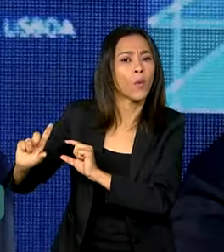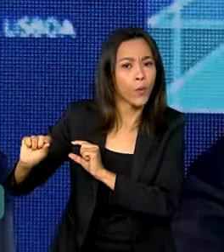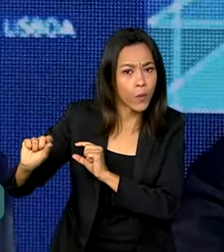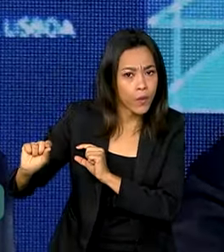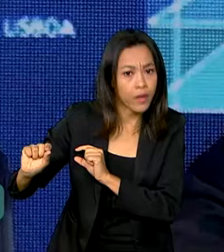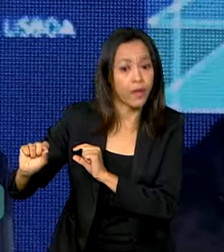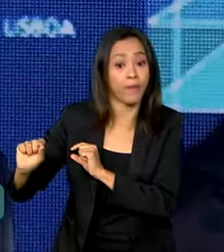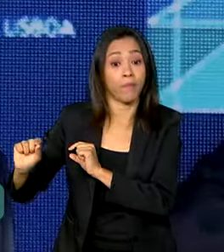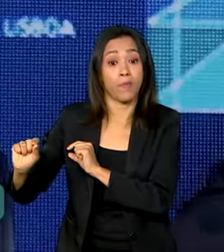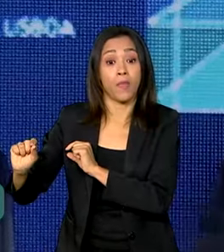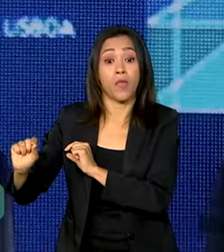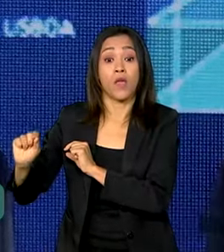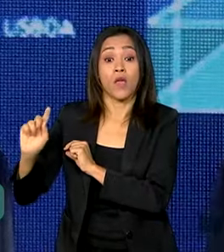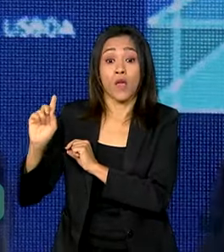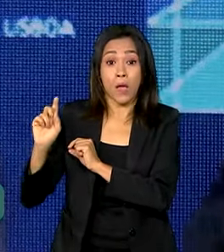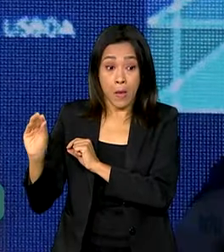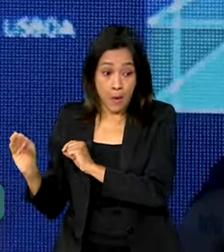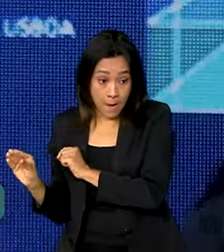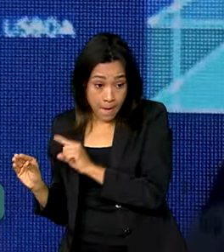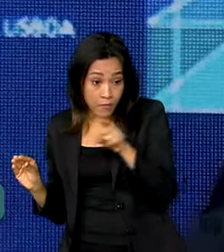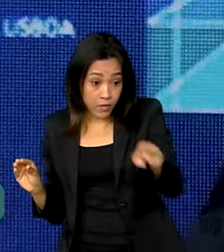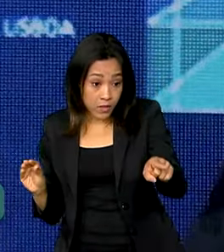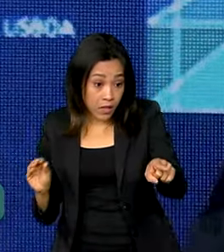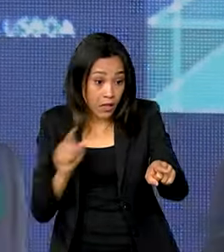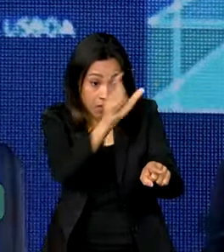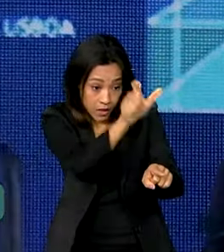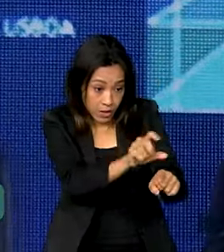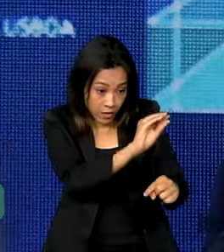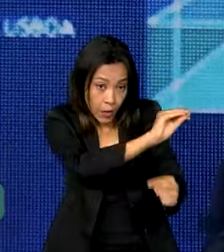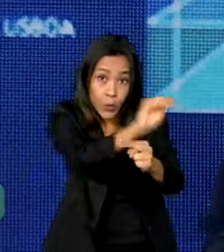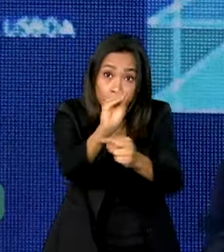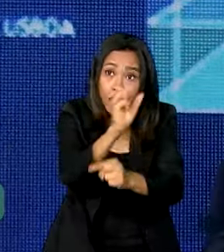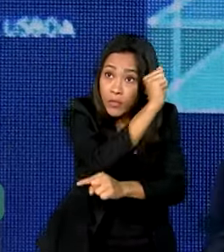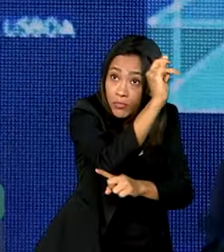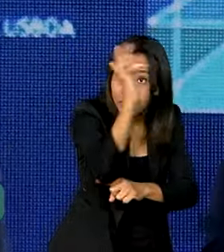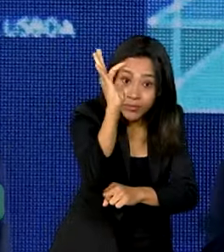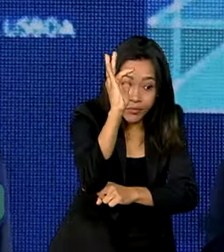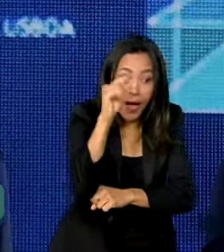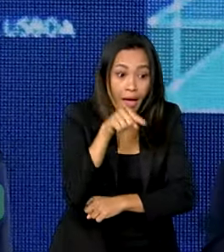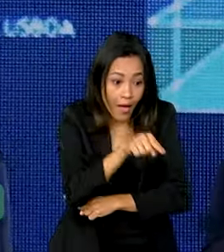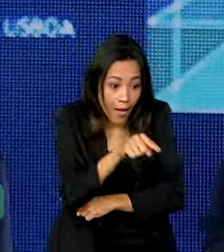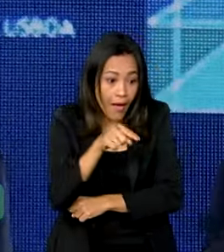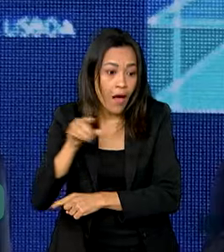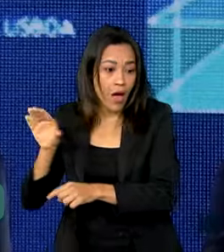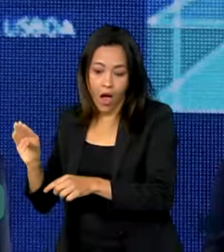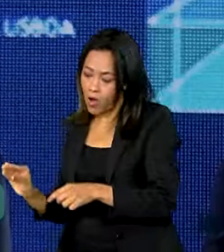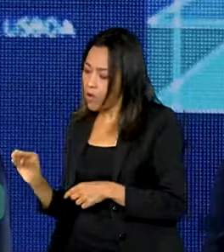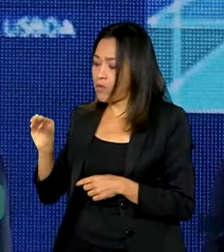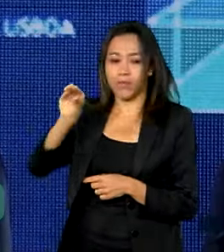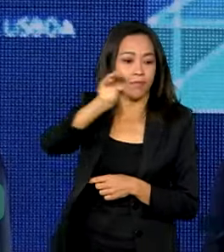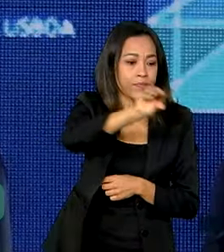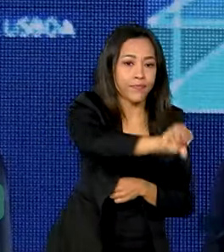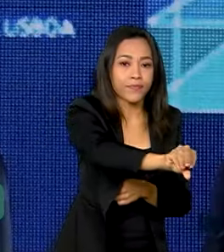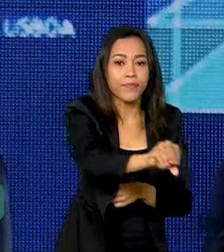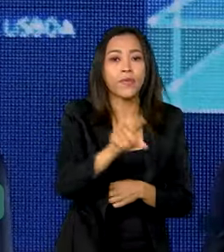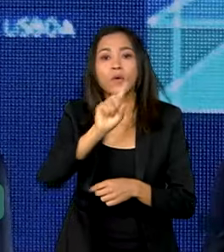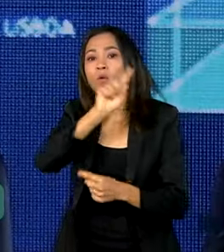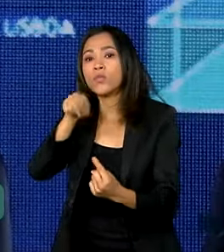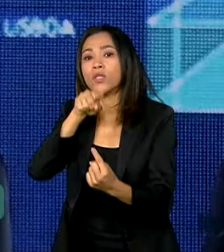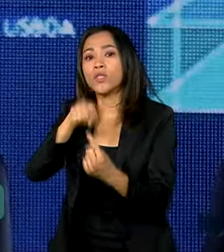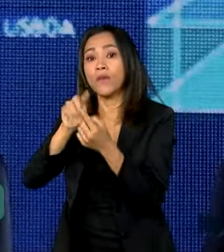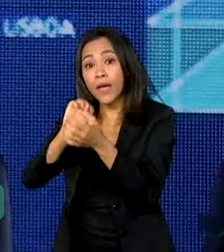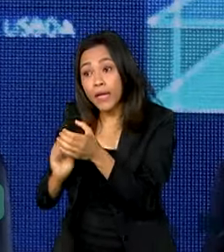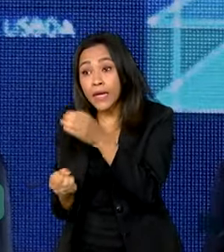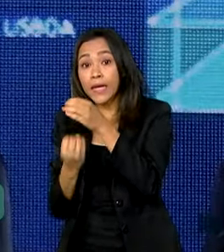É você remunerar serviços ambientais. A ideia é criar um fundo internacional que